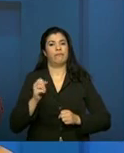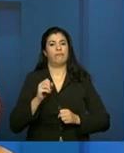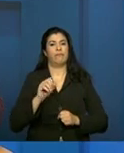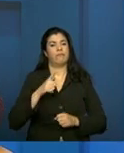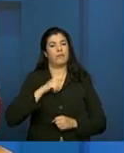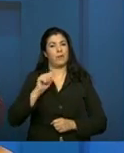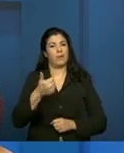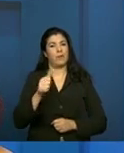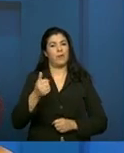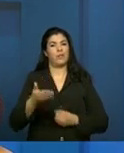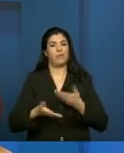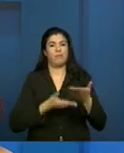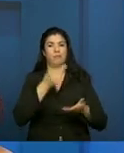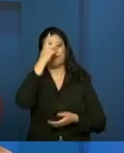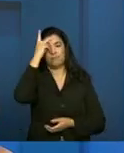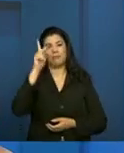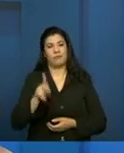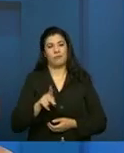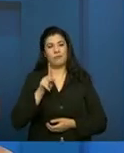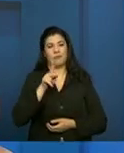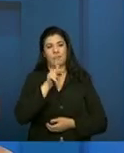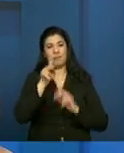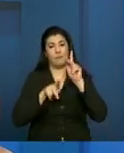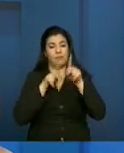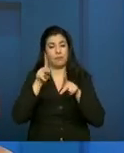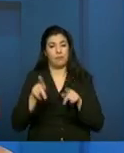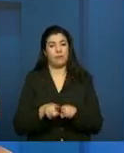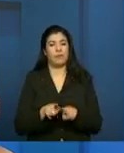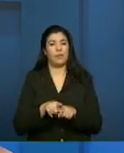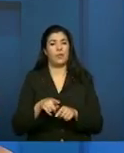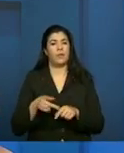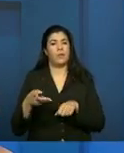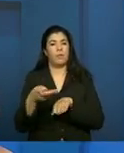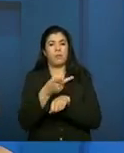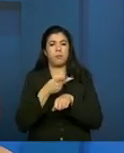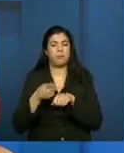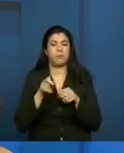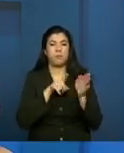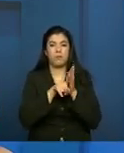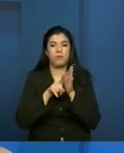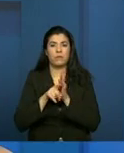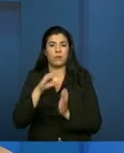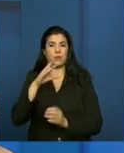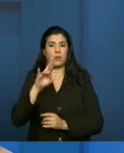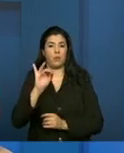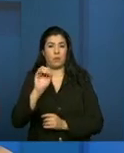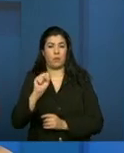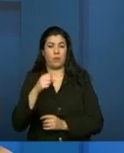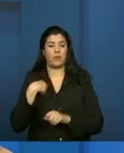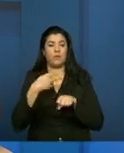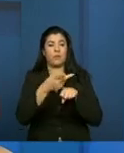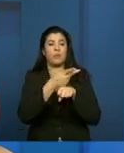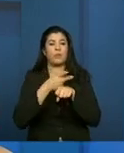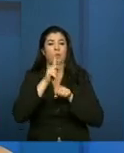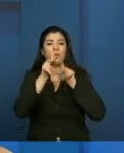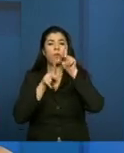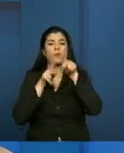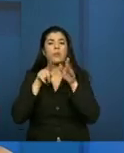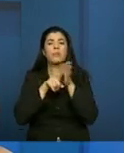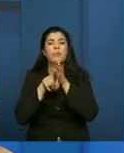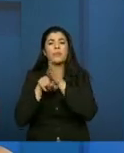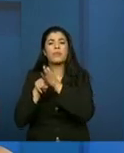qualidade. Então, buscativa são todas as ações em que o CRAS, ele é mais proativo, em que ele procura a população, em que ele